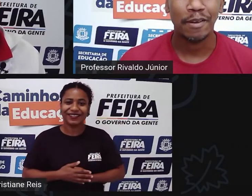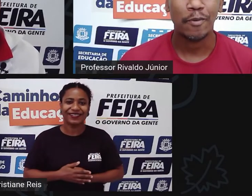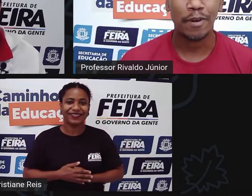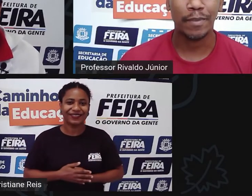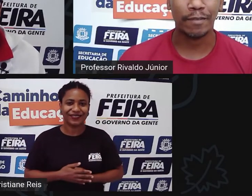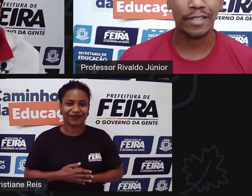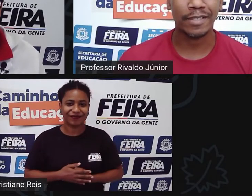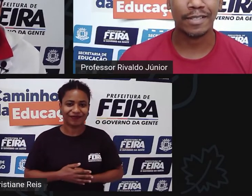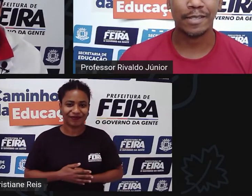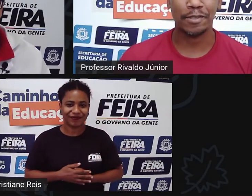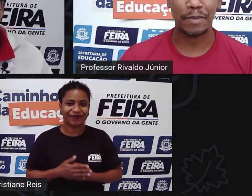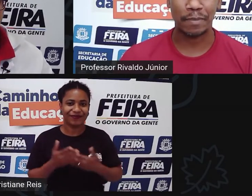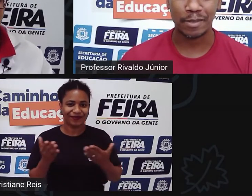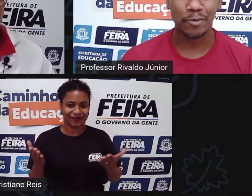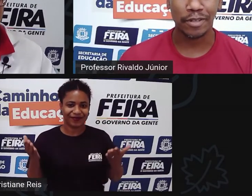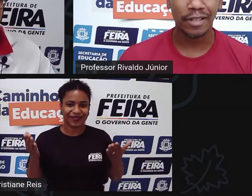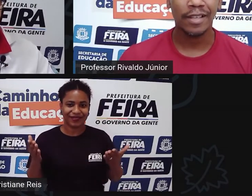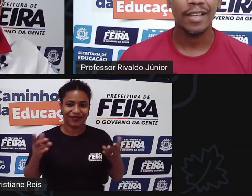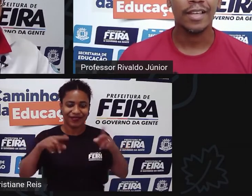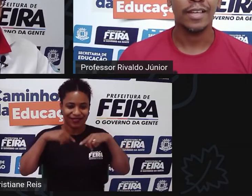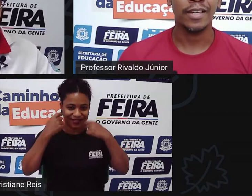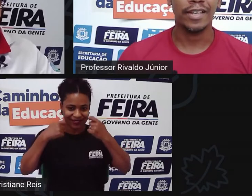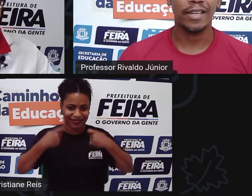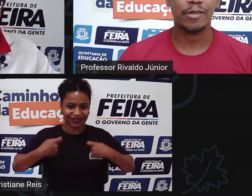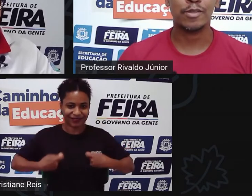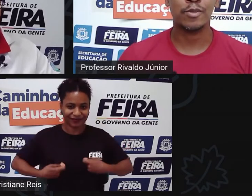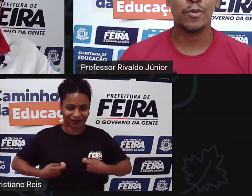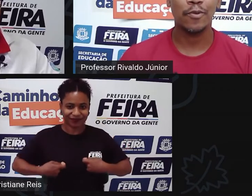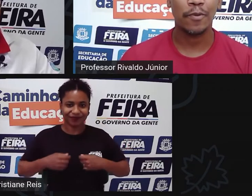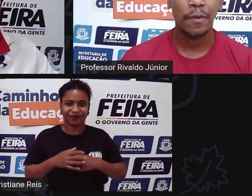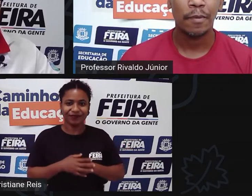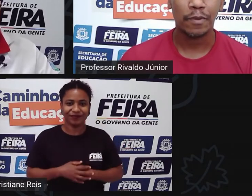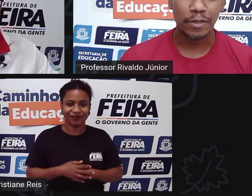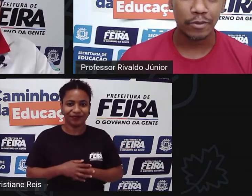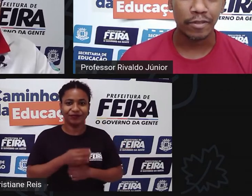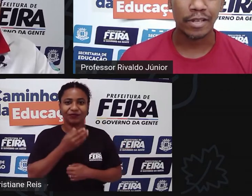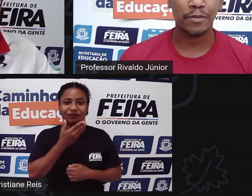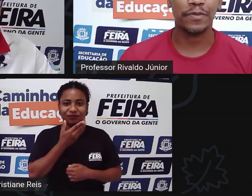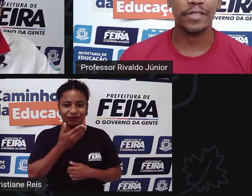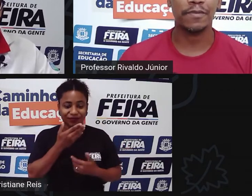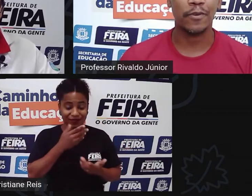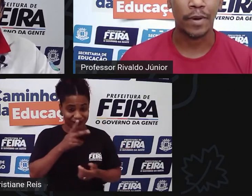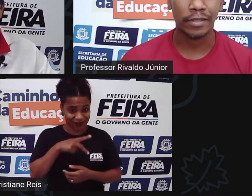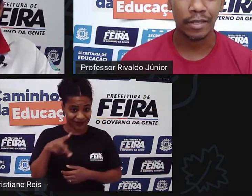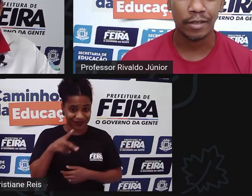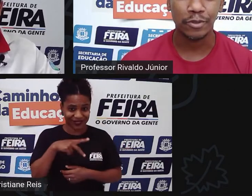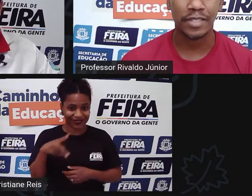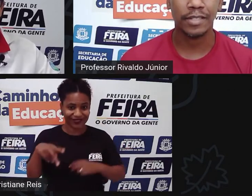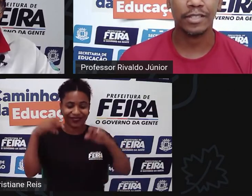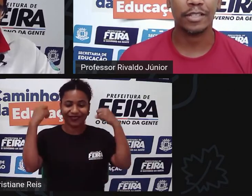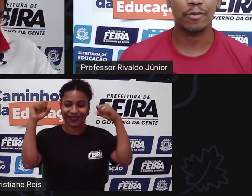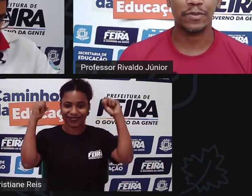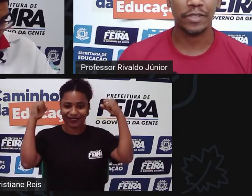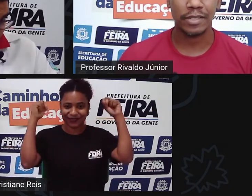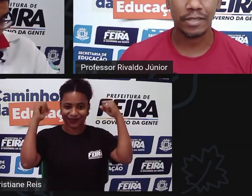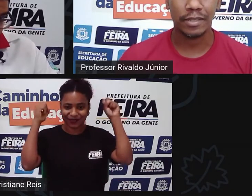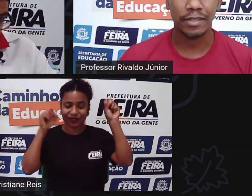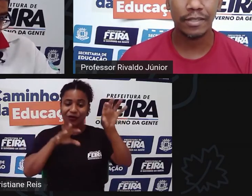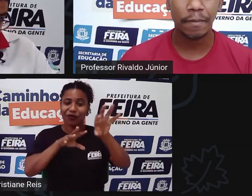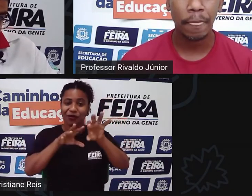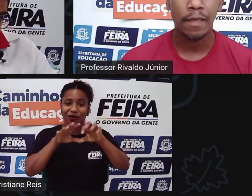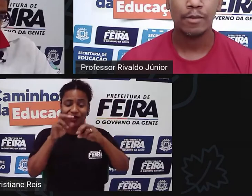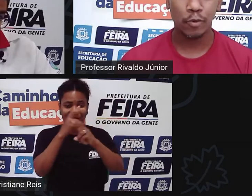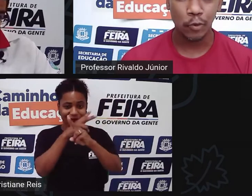breve descrição da minha pessoa. Sou professor de Educação Física formado na Universidade Estadual de Feira de